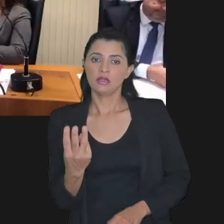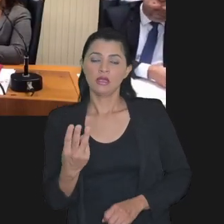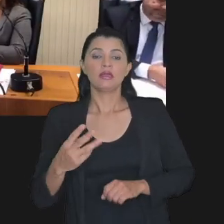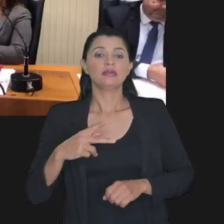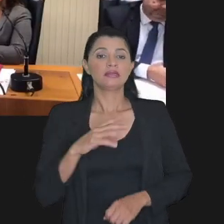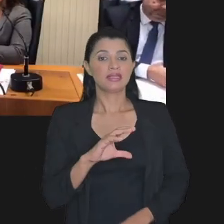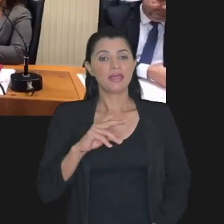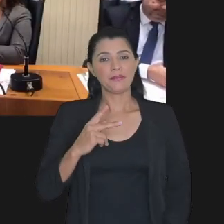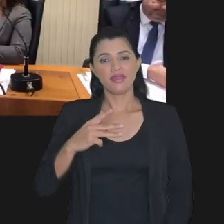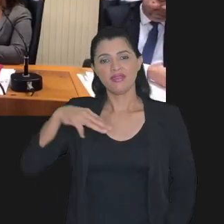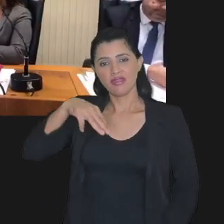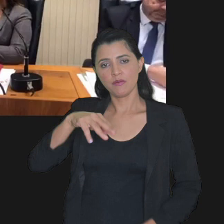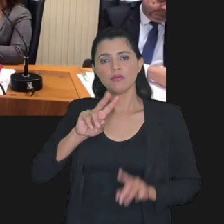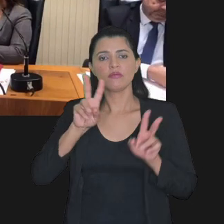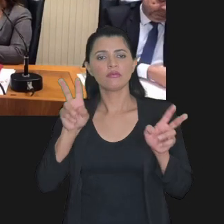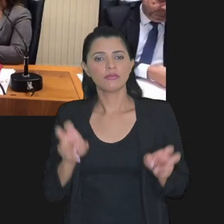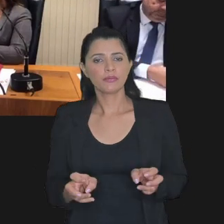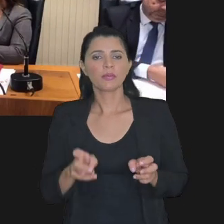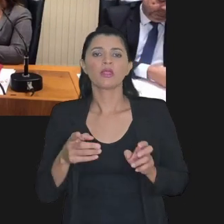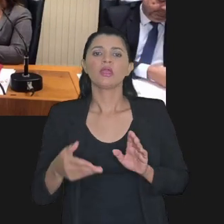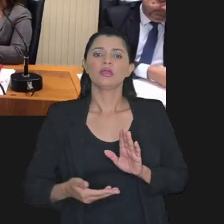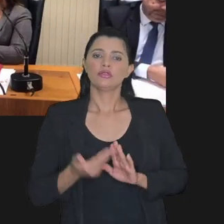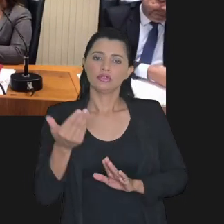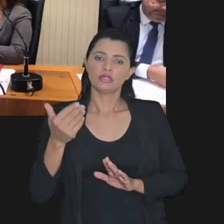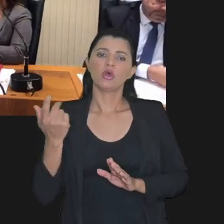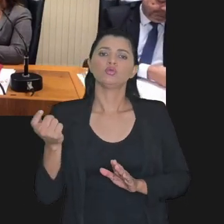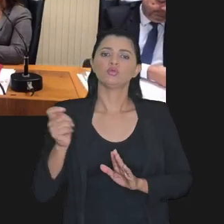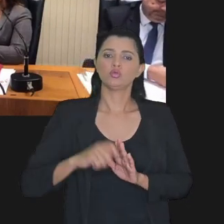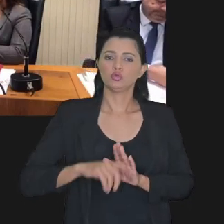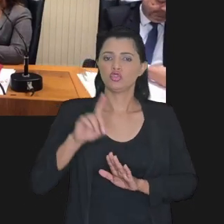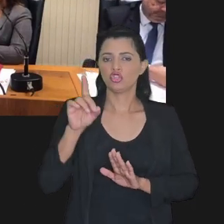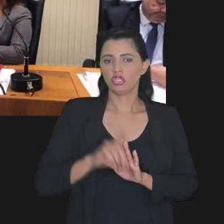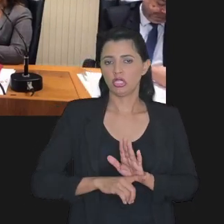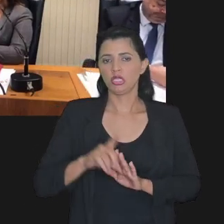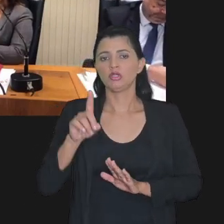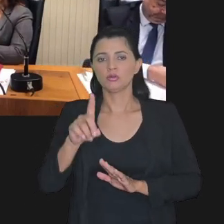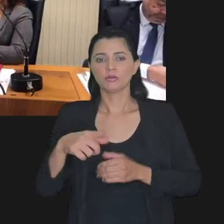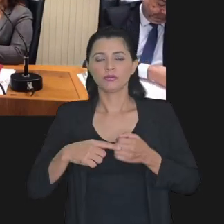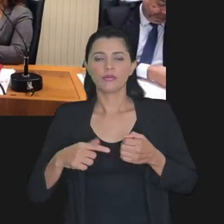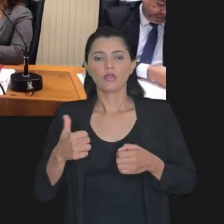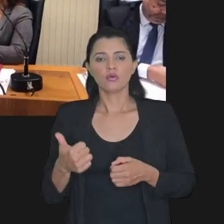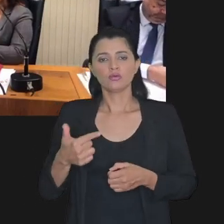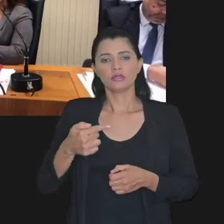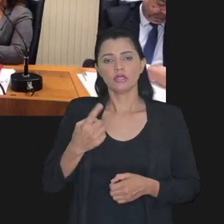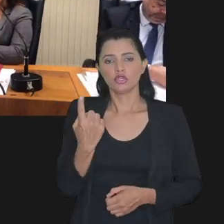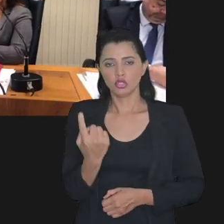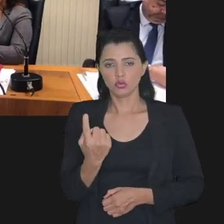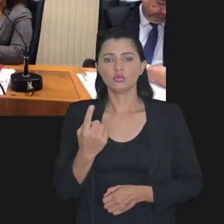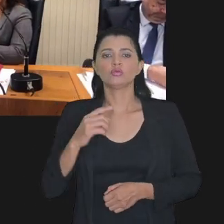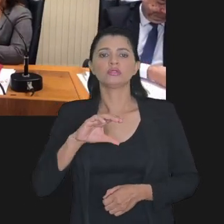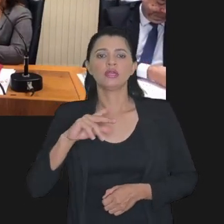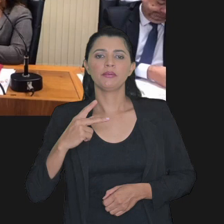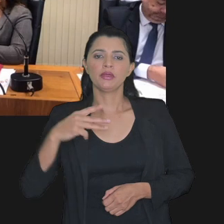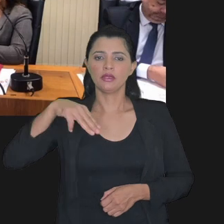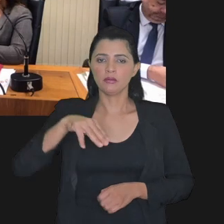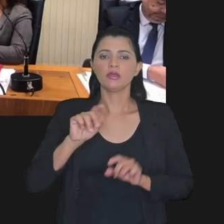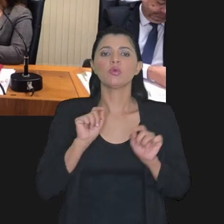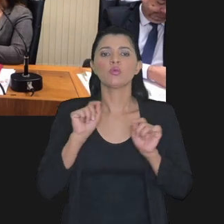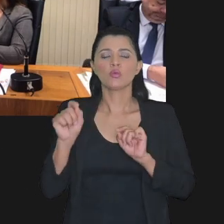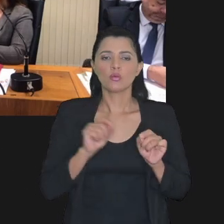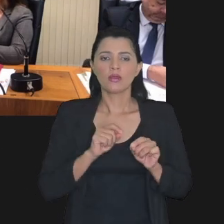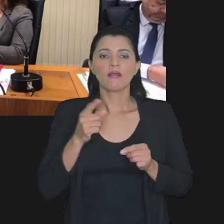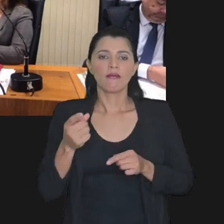que trata das hipóteses de extinção do crédito tributário. Também o artigo 171 do CTN trata da